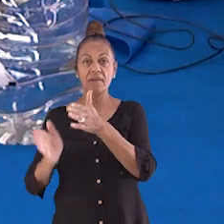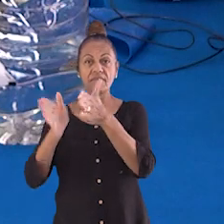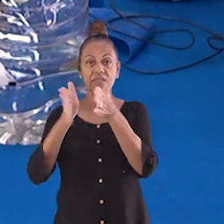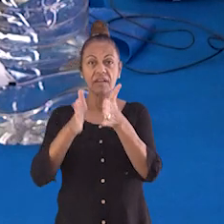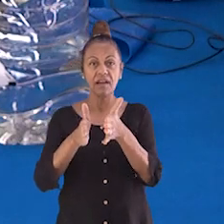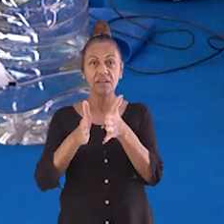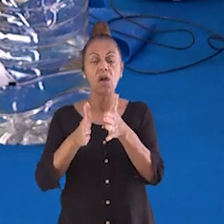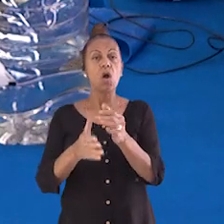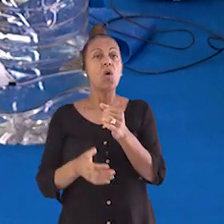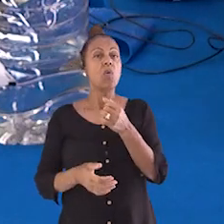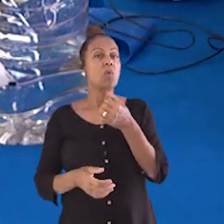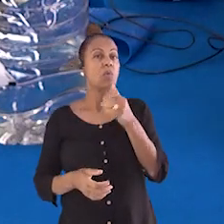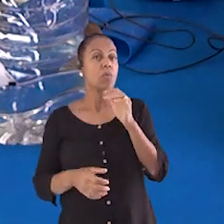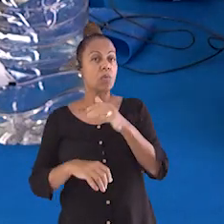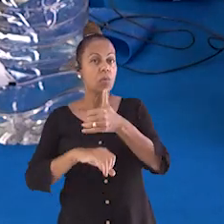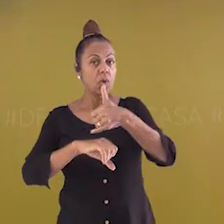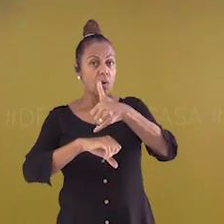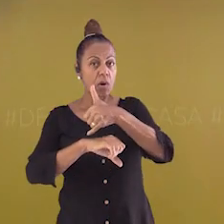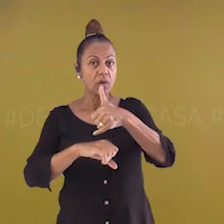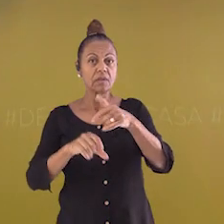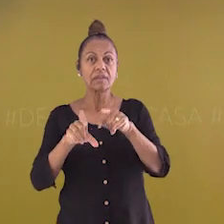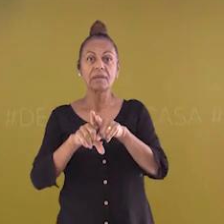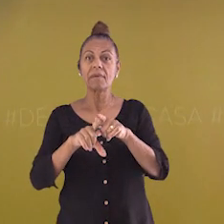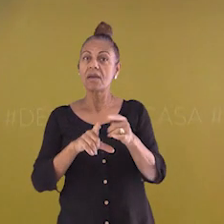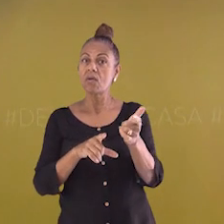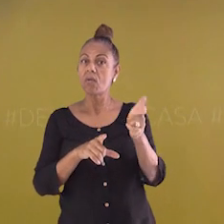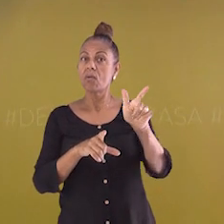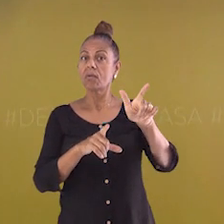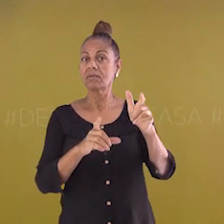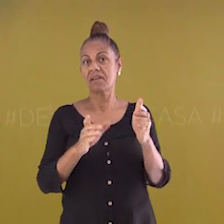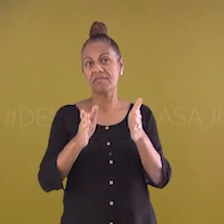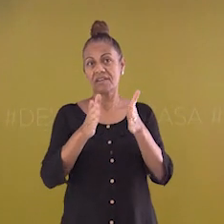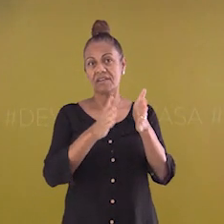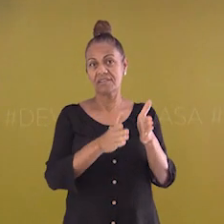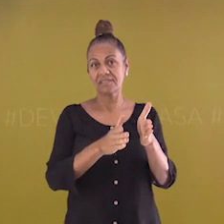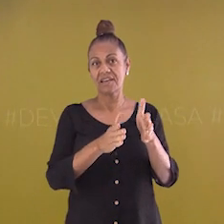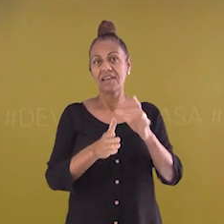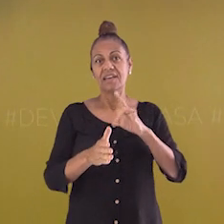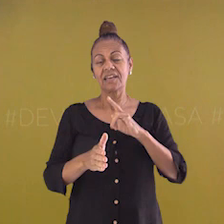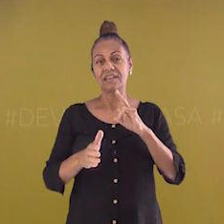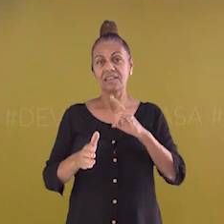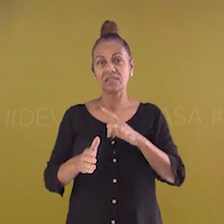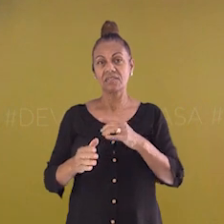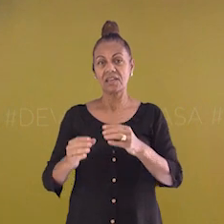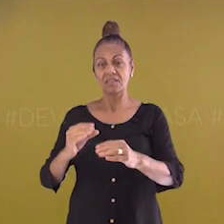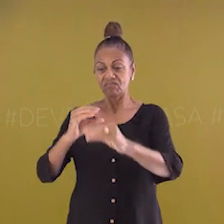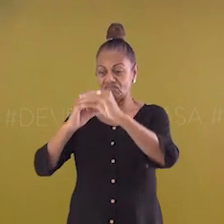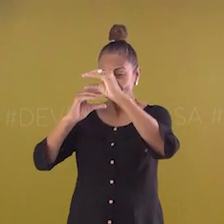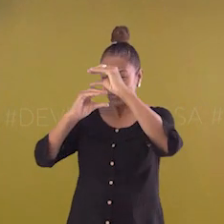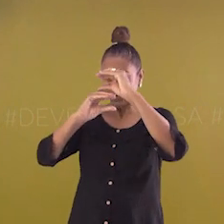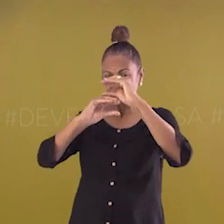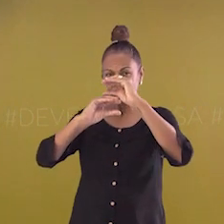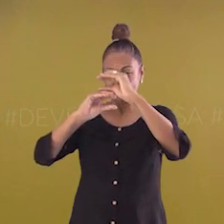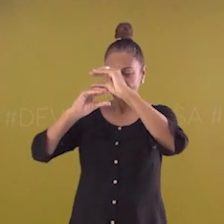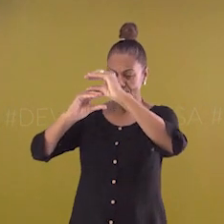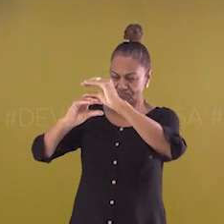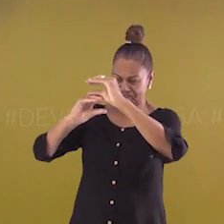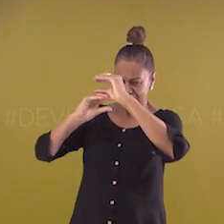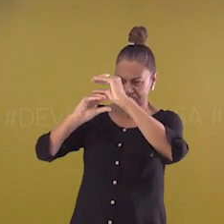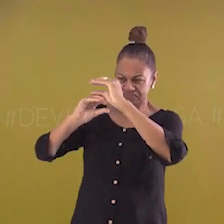e o óleo é outra. Então nós temos aqui uma mistura heterogênea composta por duas fases.